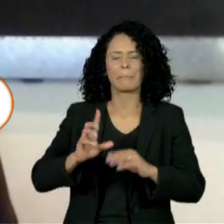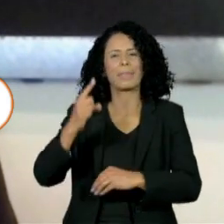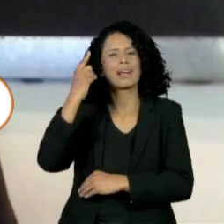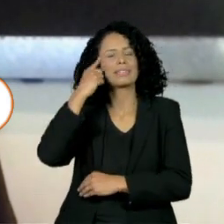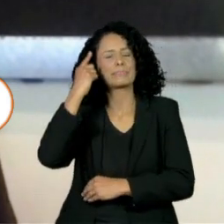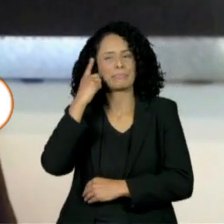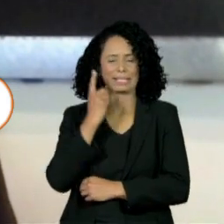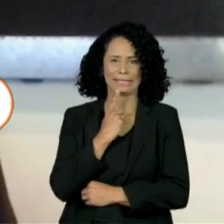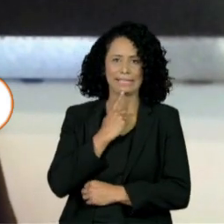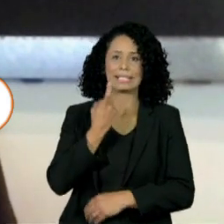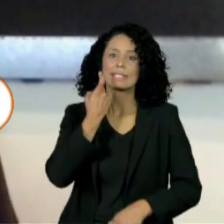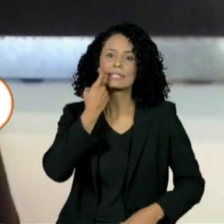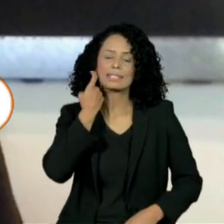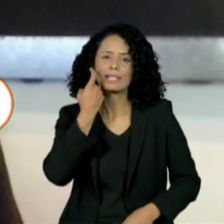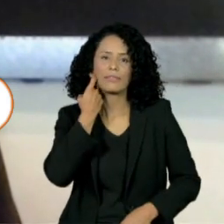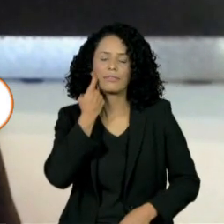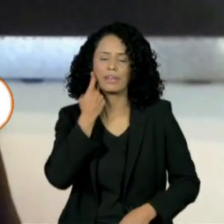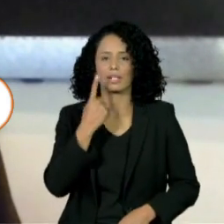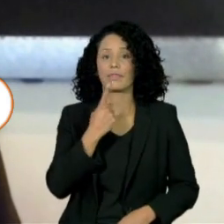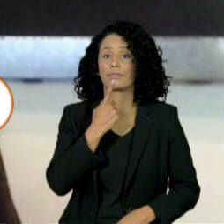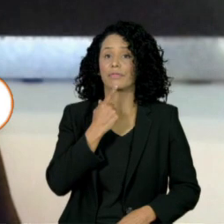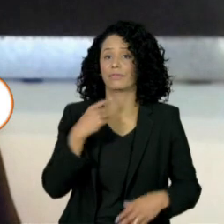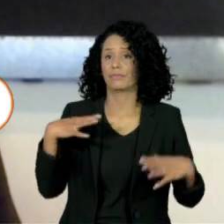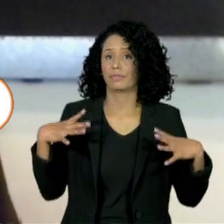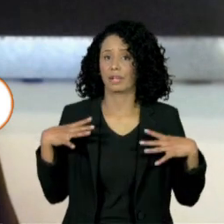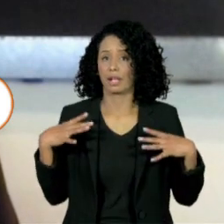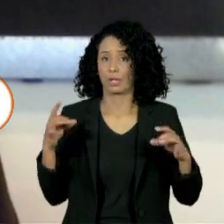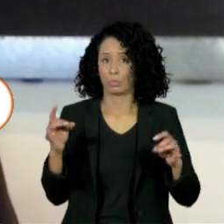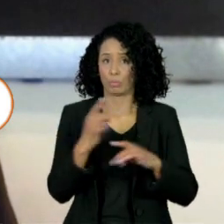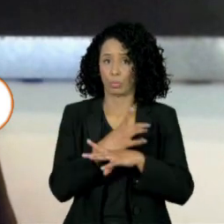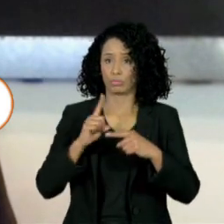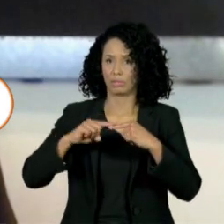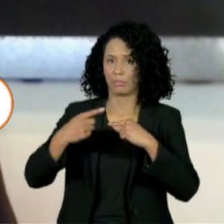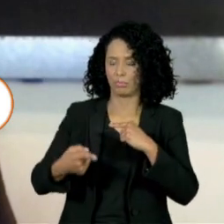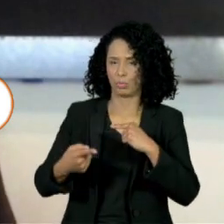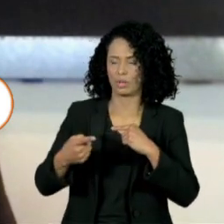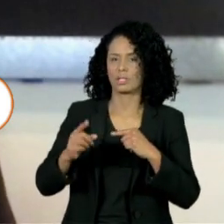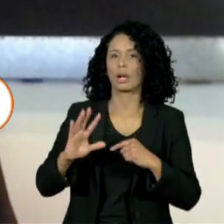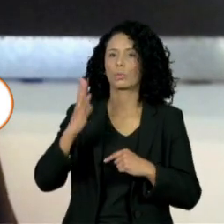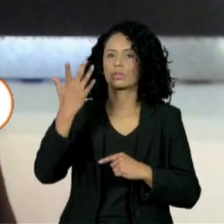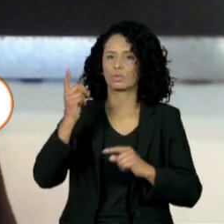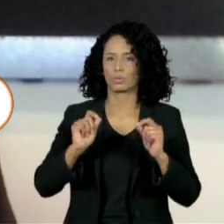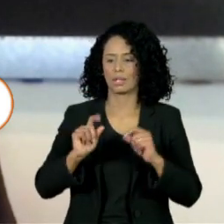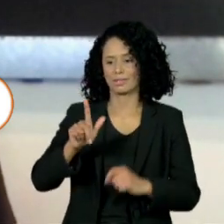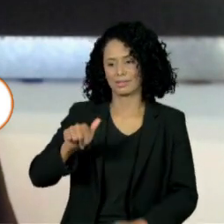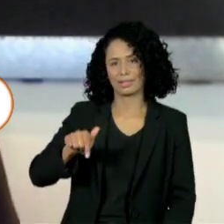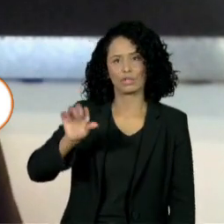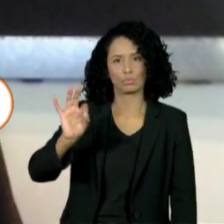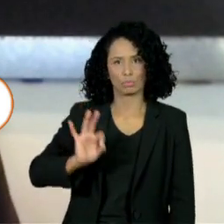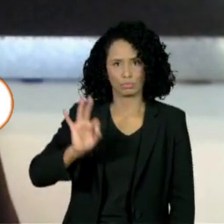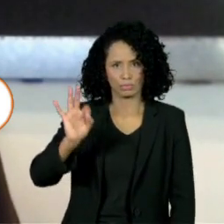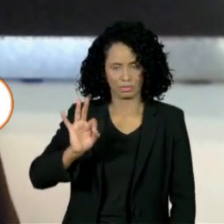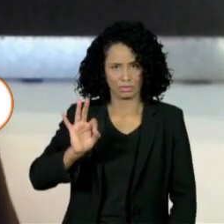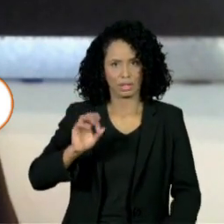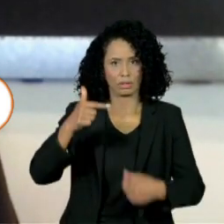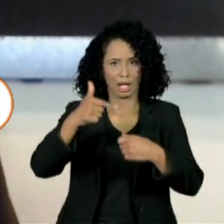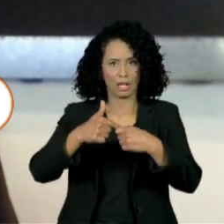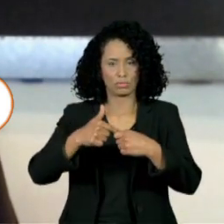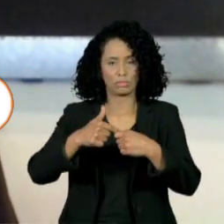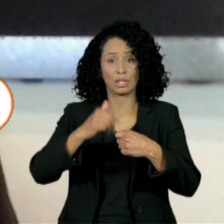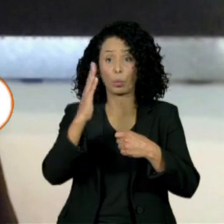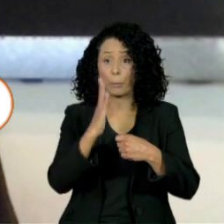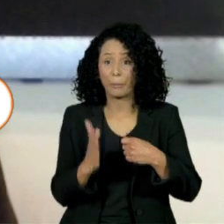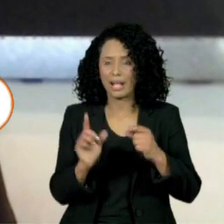sexta-feira, depois do feriado, se você colocar 17% na gasolina no Brasil inteiro e zerar